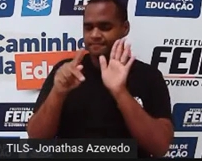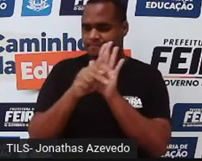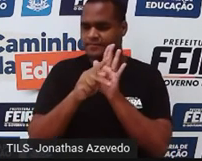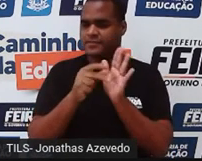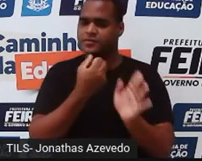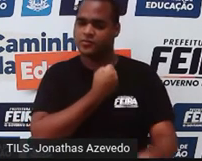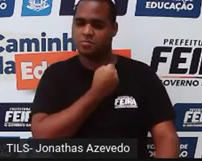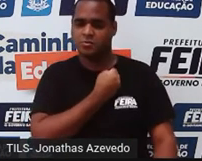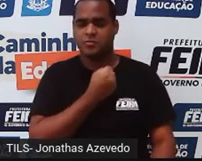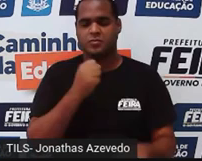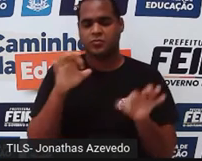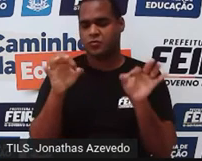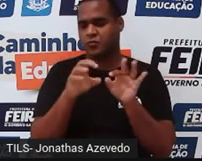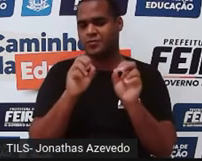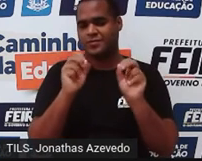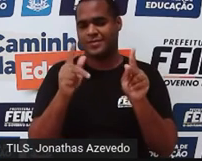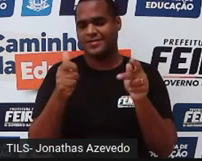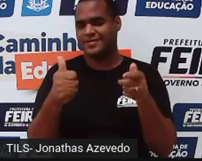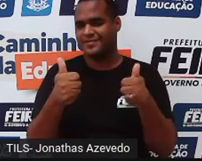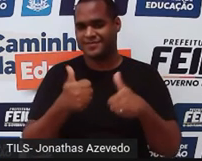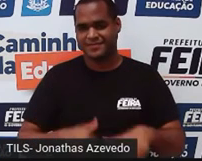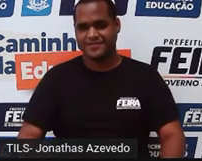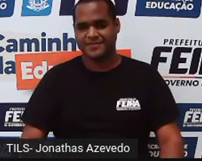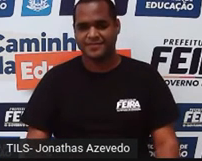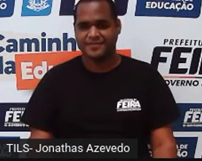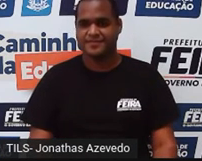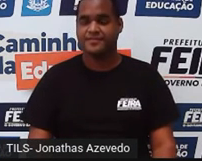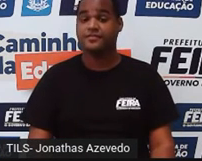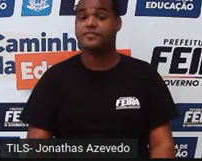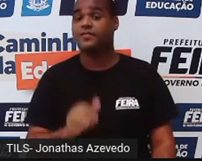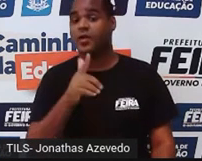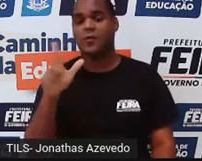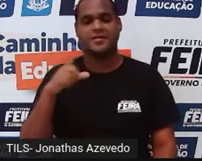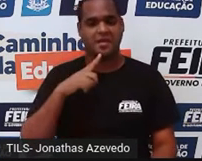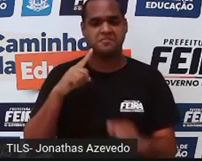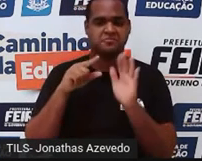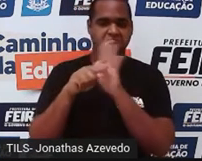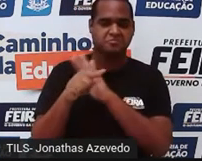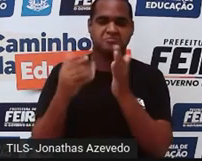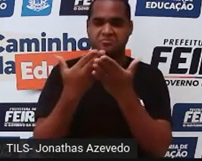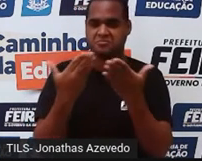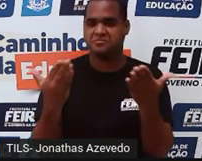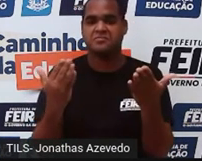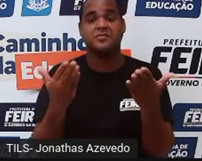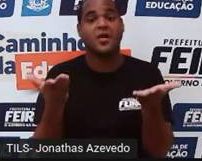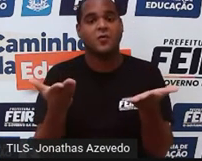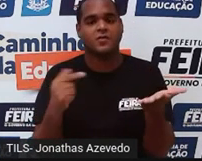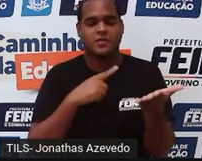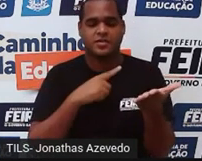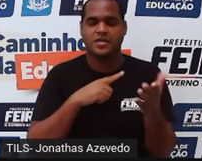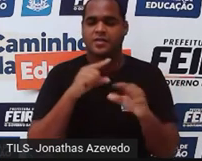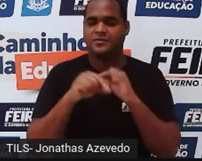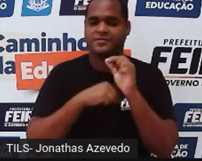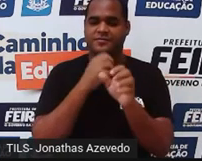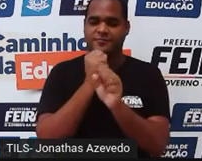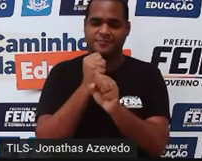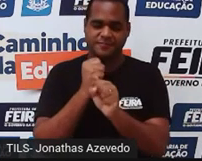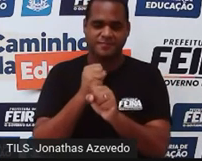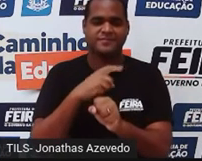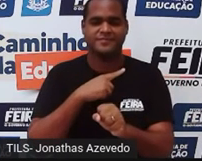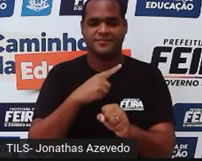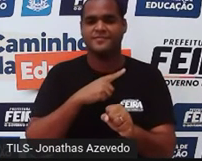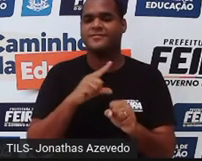Um número inteiro, valeu? Mais uma perguntinha. Essa agora envolve conta, certo?